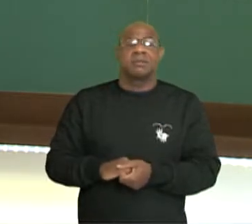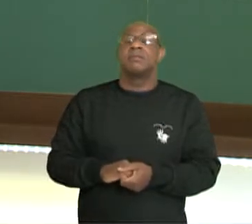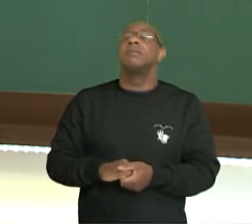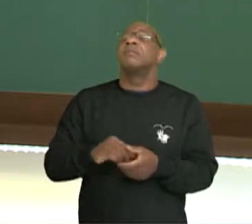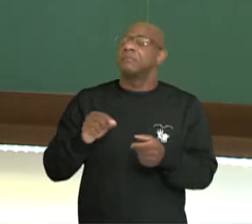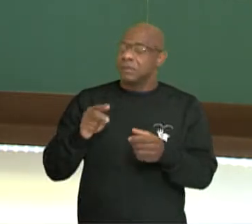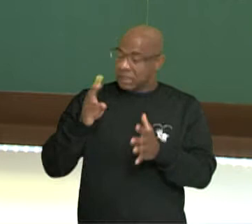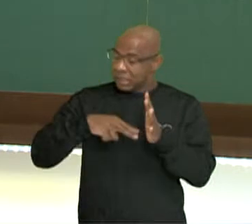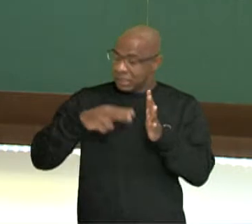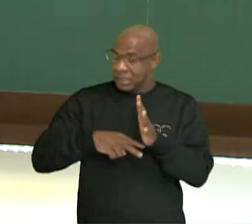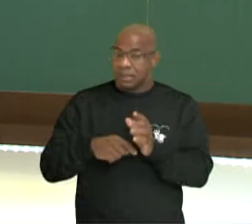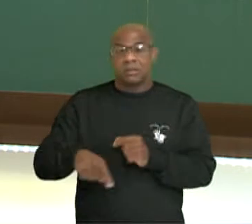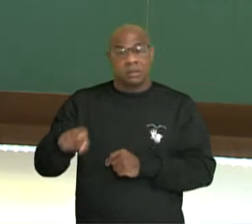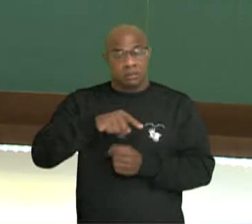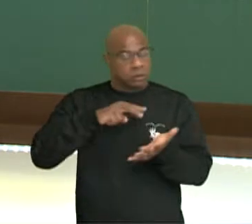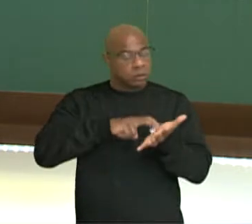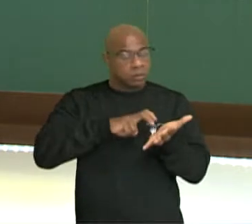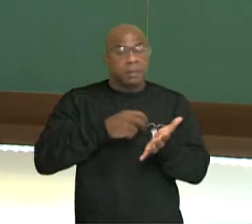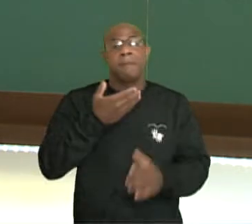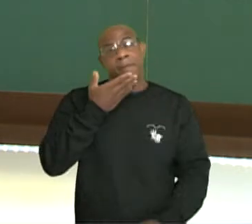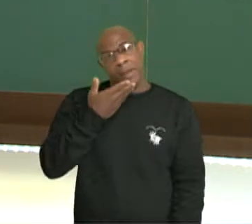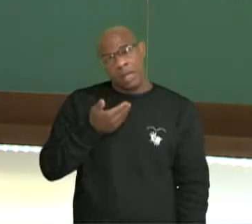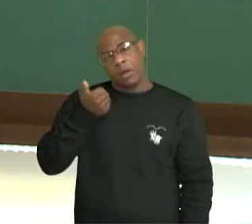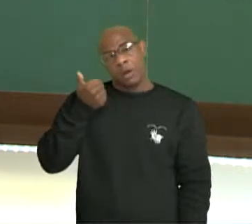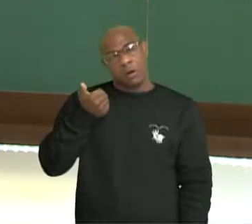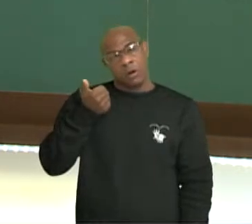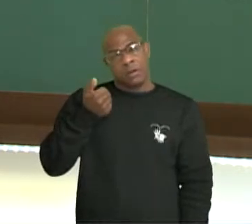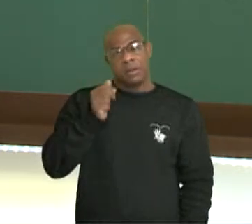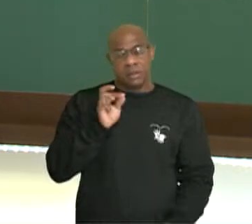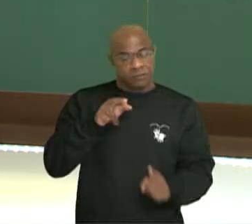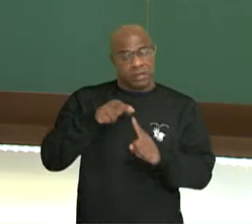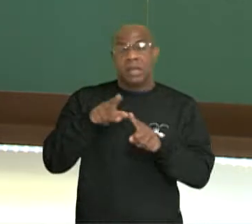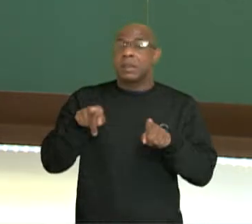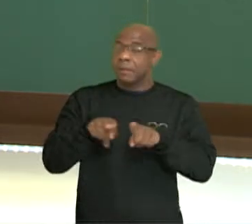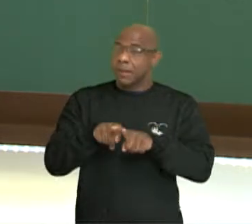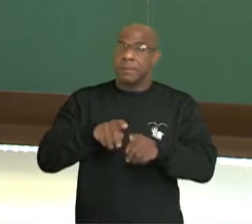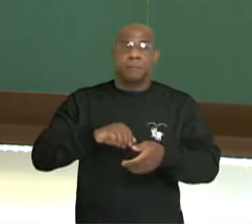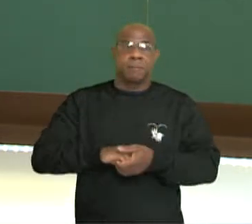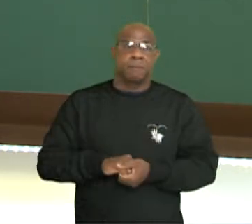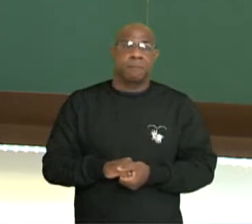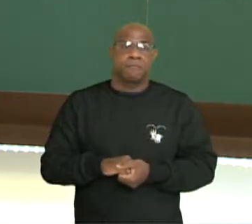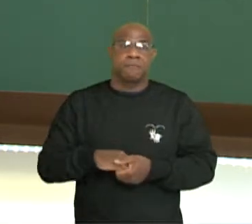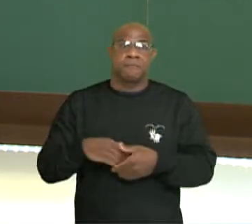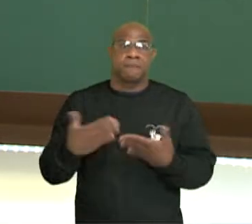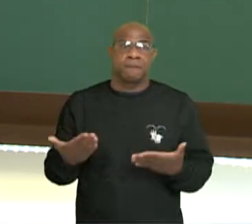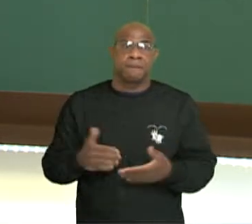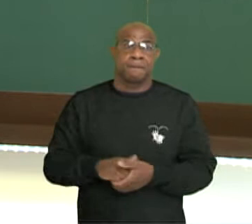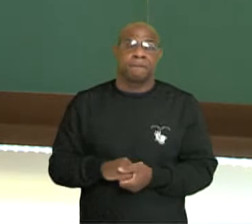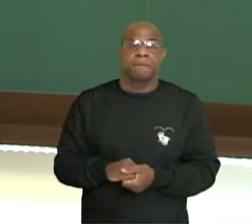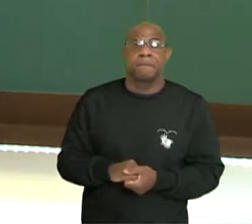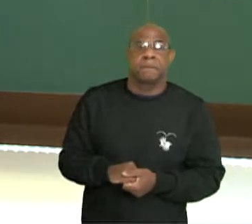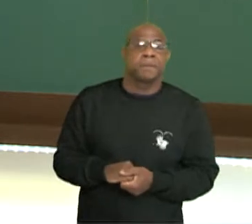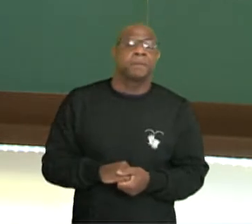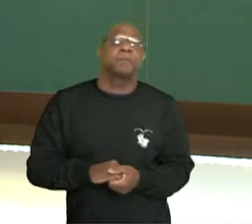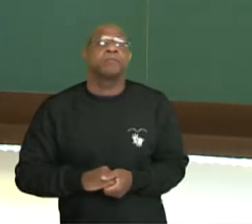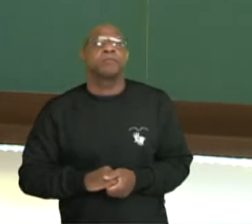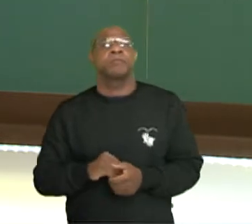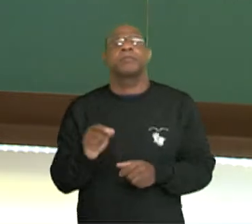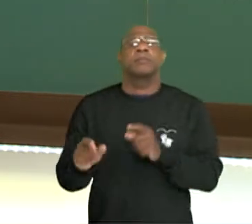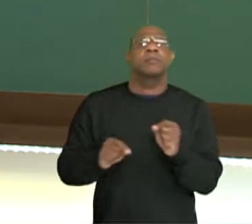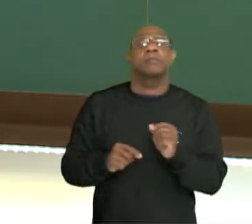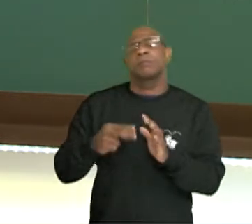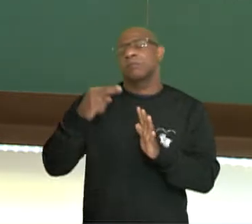ver como seu vocabulário melhora, suas referências também. Chegamos aqui a uma